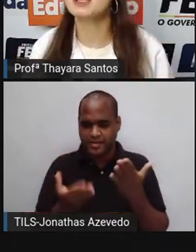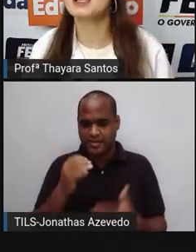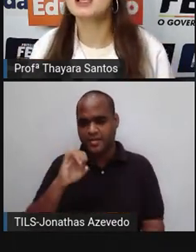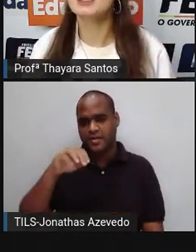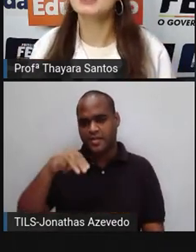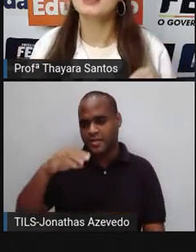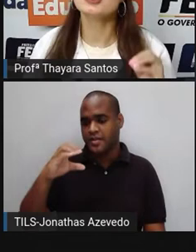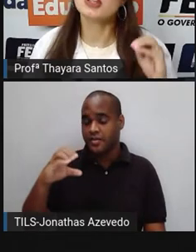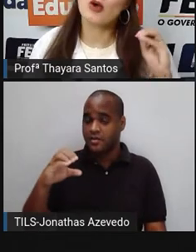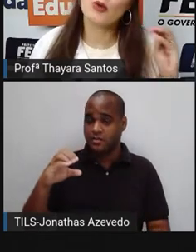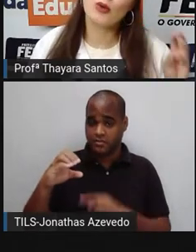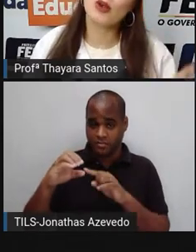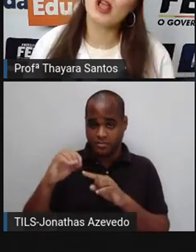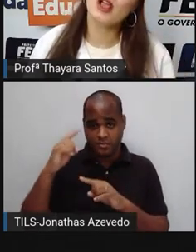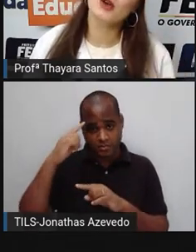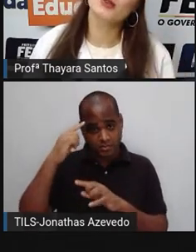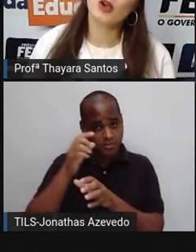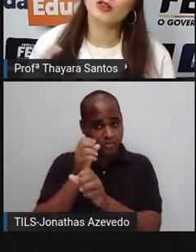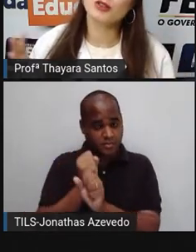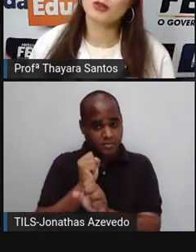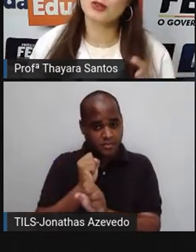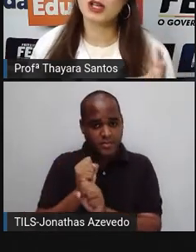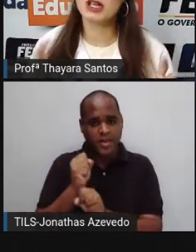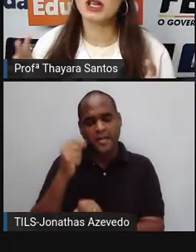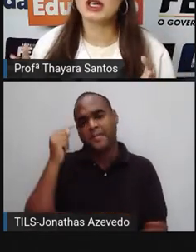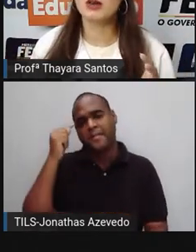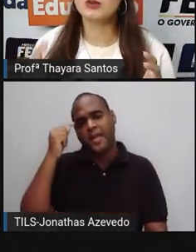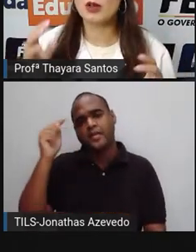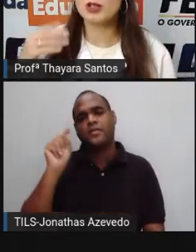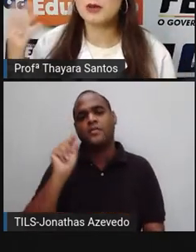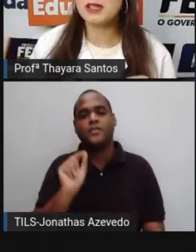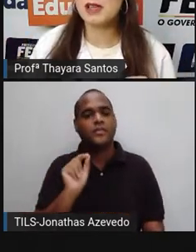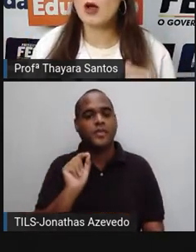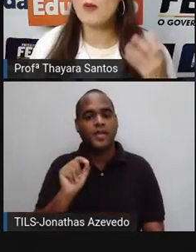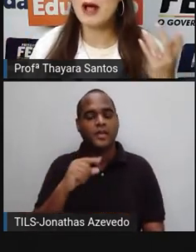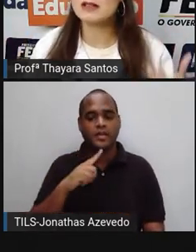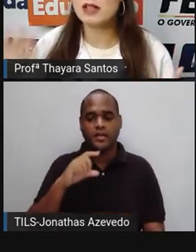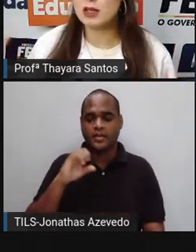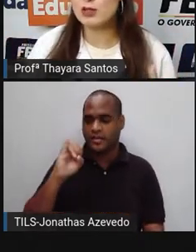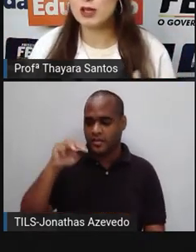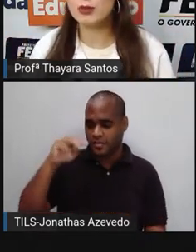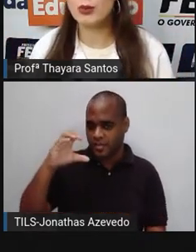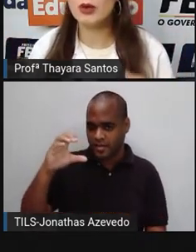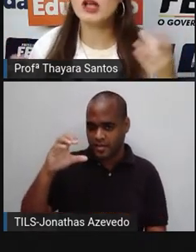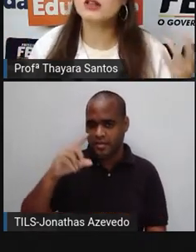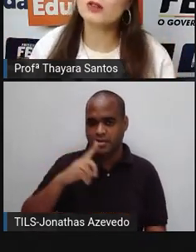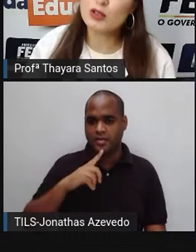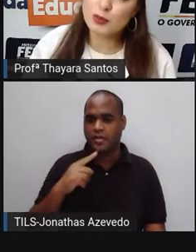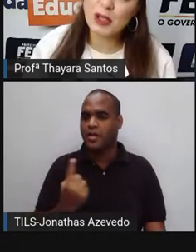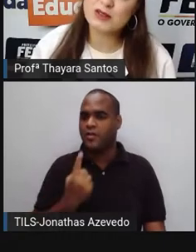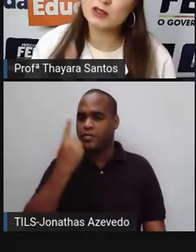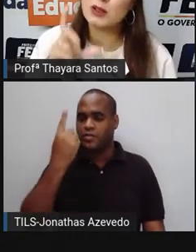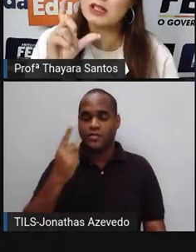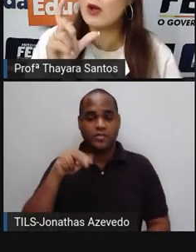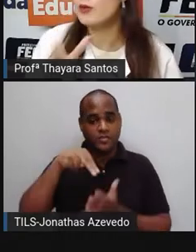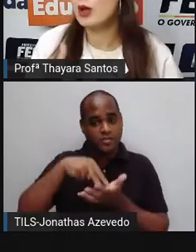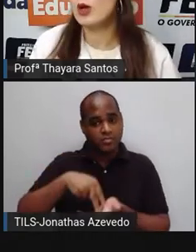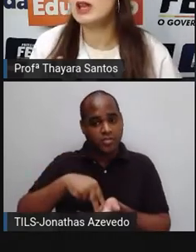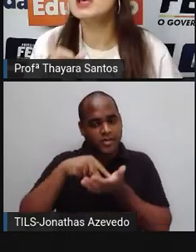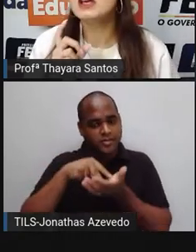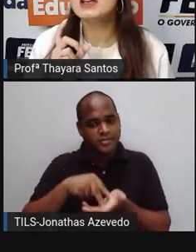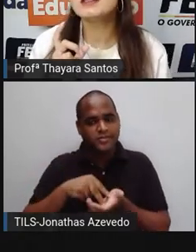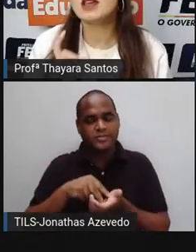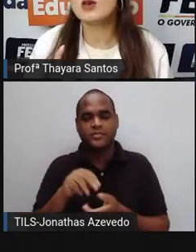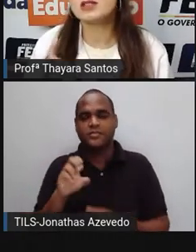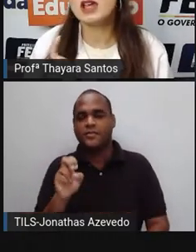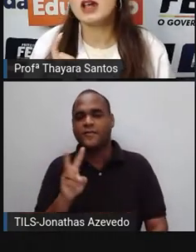IMC? Que a gente calcula o nosso IMC com base na nossa altura e no nosso peso. Então, ele dá um valor